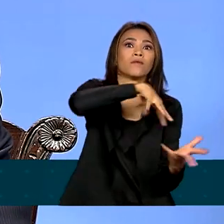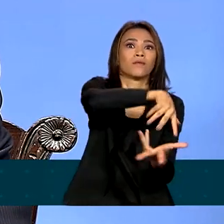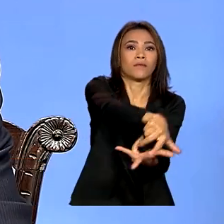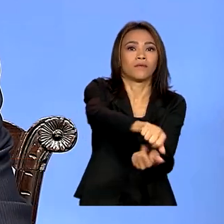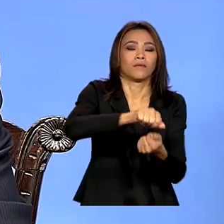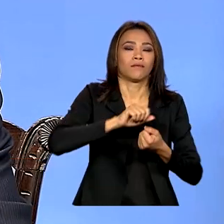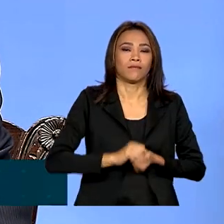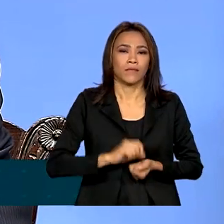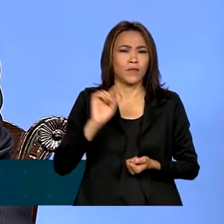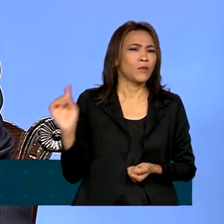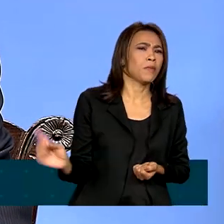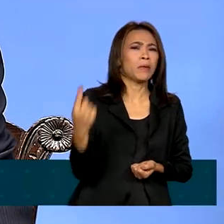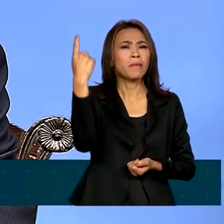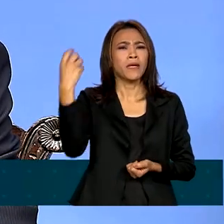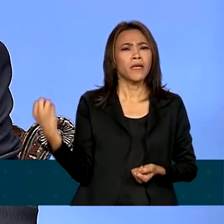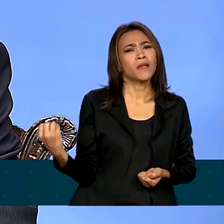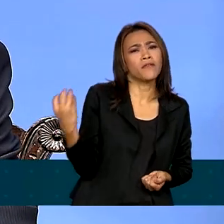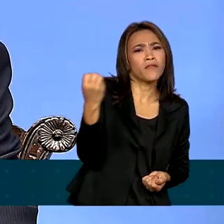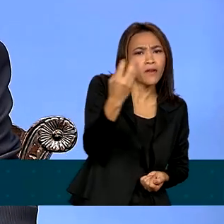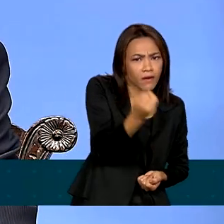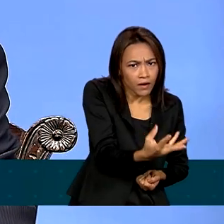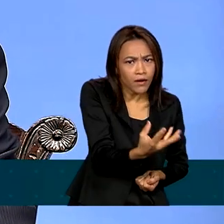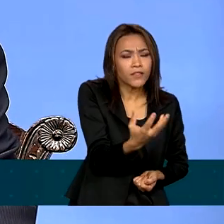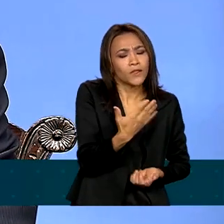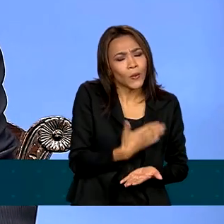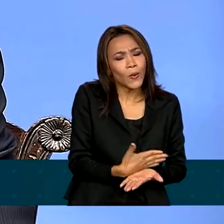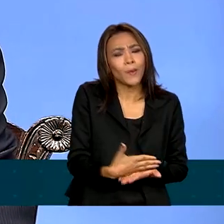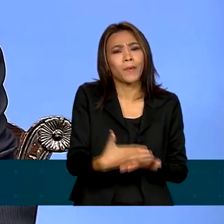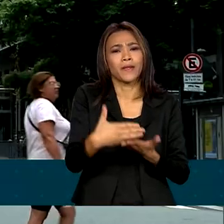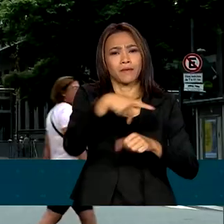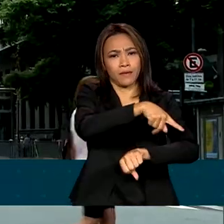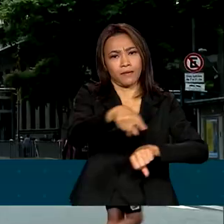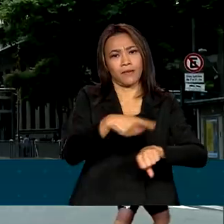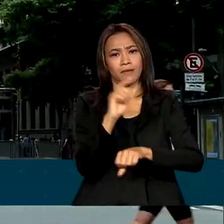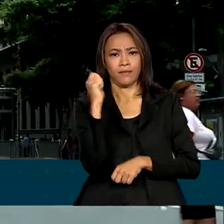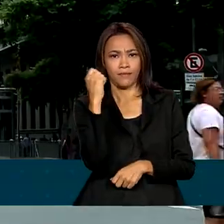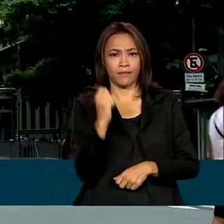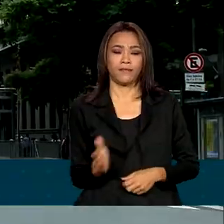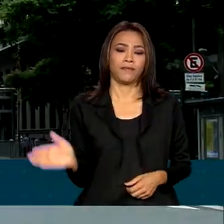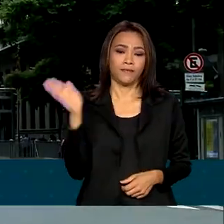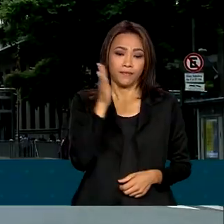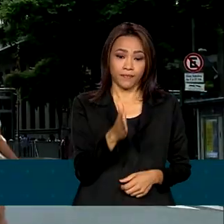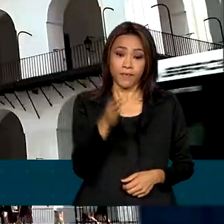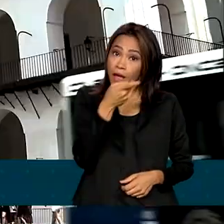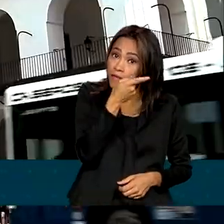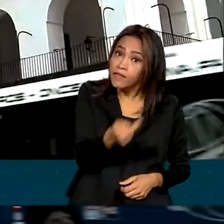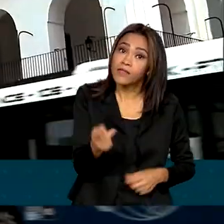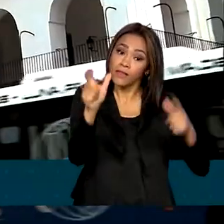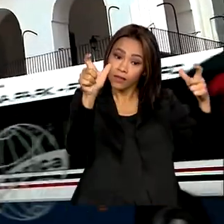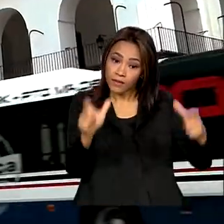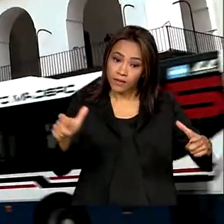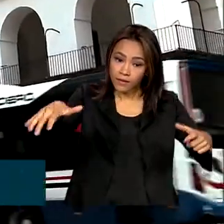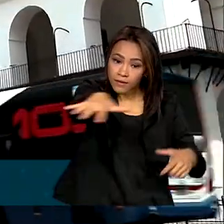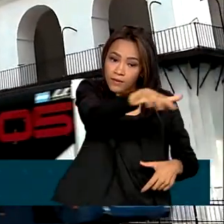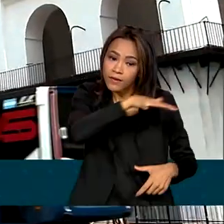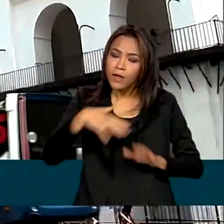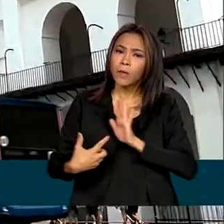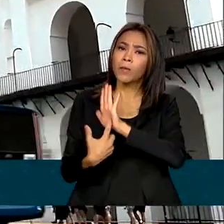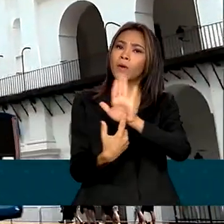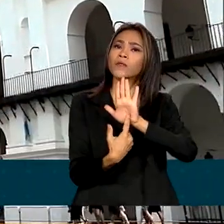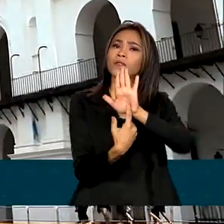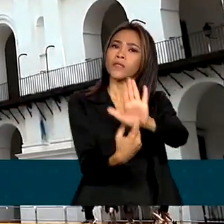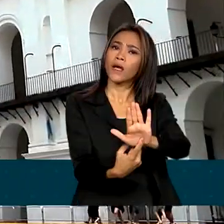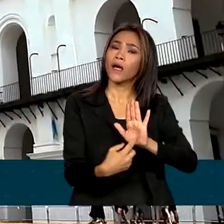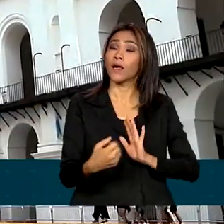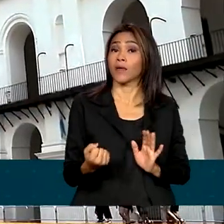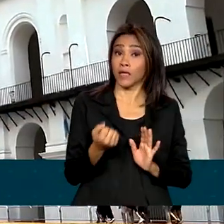primeira escala obrigatória na região, começando pela Argentina. A visita à terra dos hermanos pretende mostrar que Brasil e